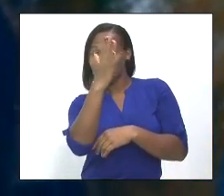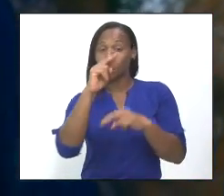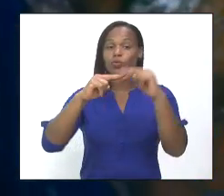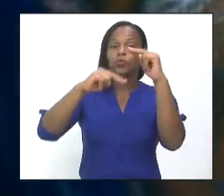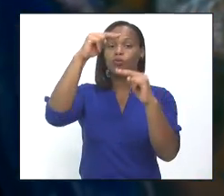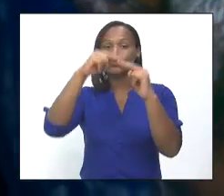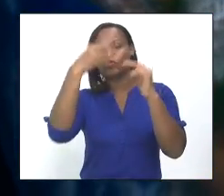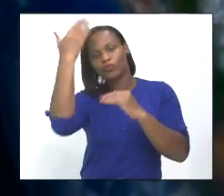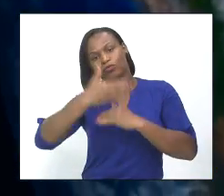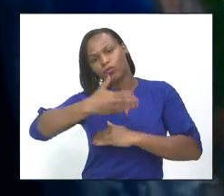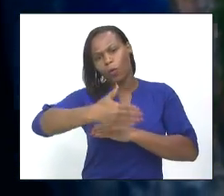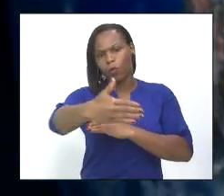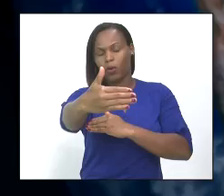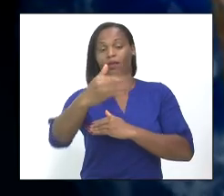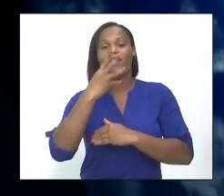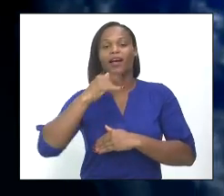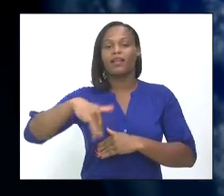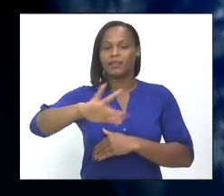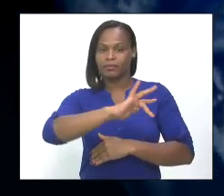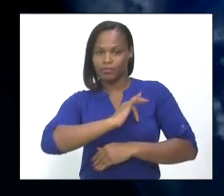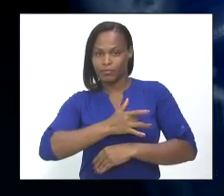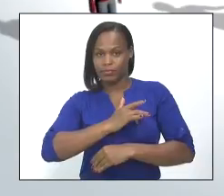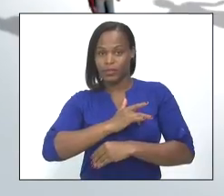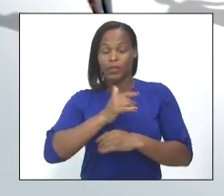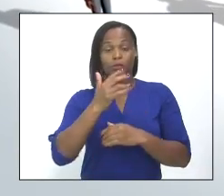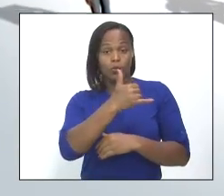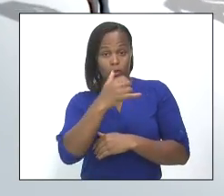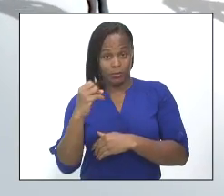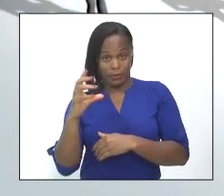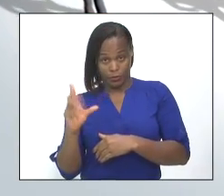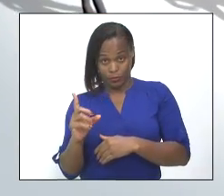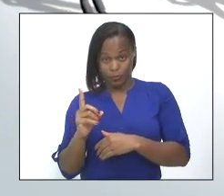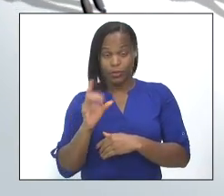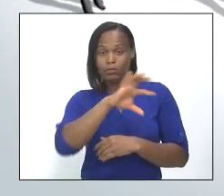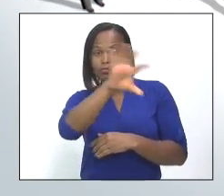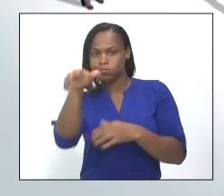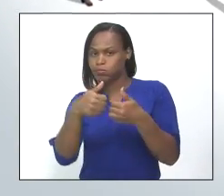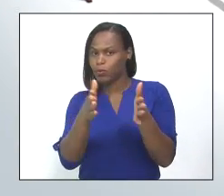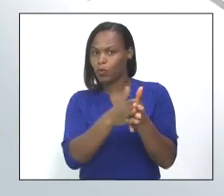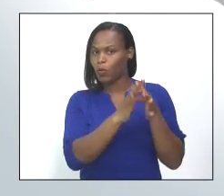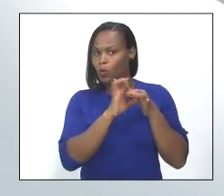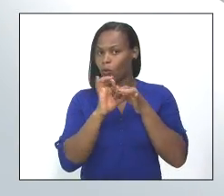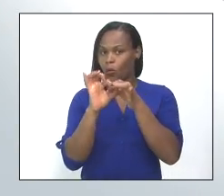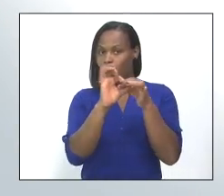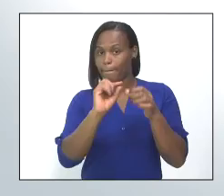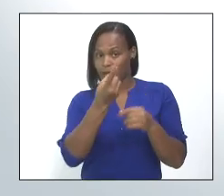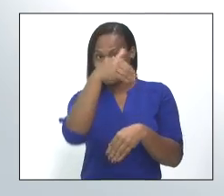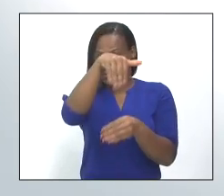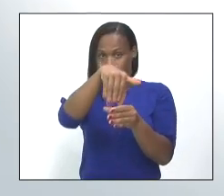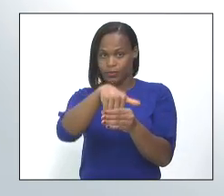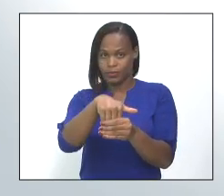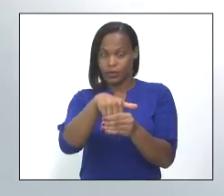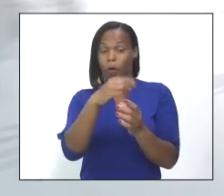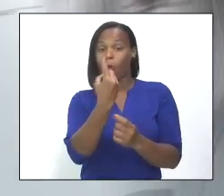mãos constroem dia após dia a terra estimada. Em 2016, a nação inteira une-se para as